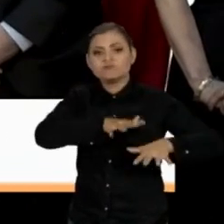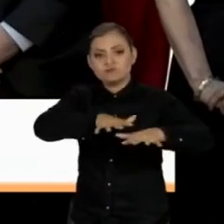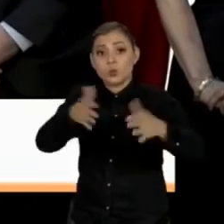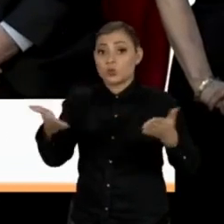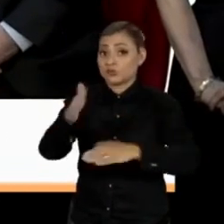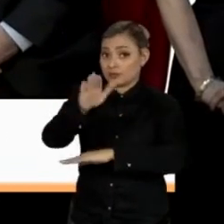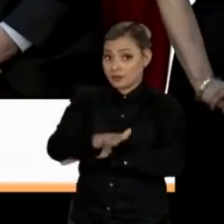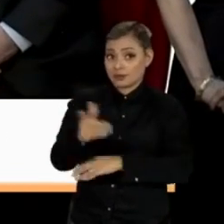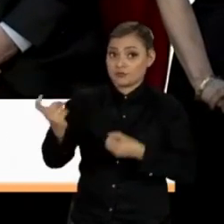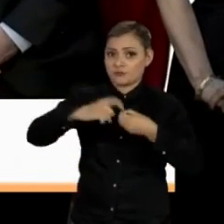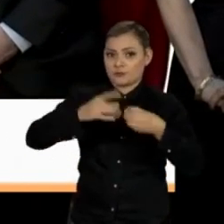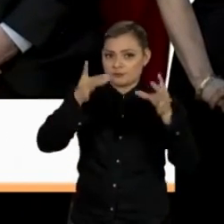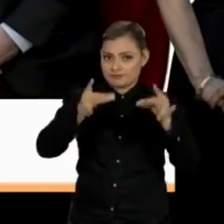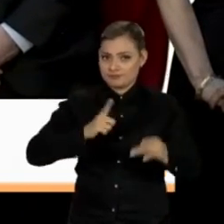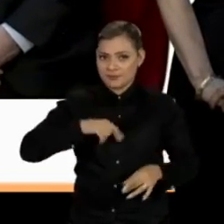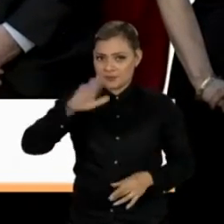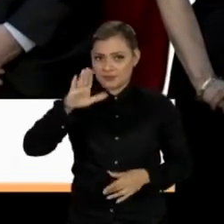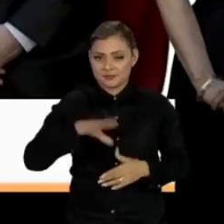hoje à tarde. A gente volta já.